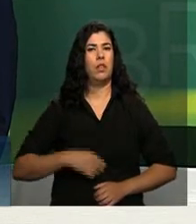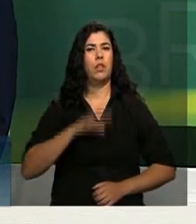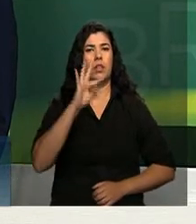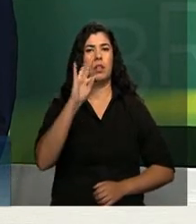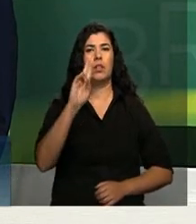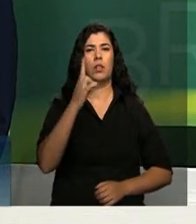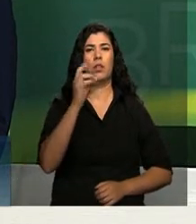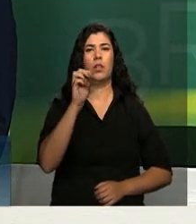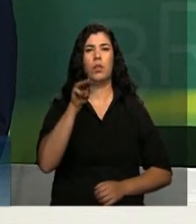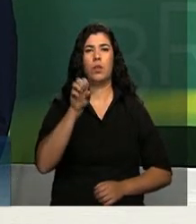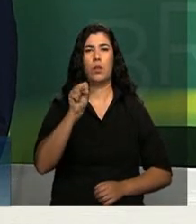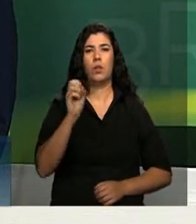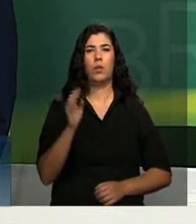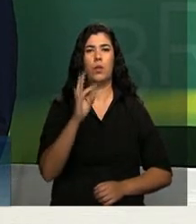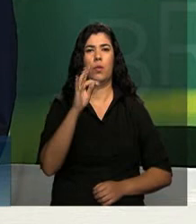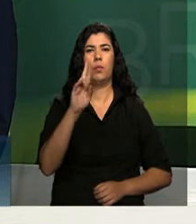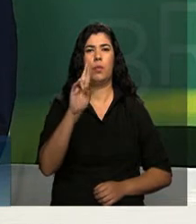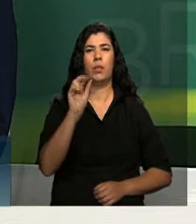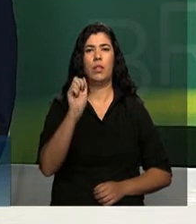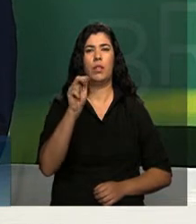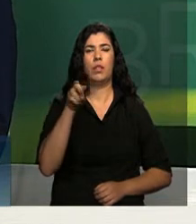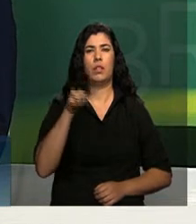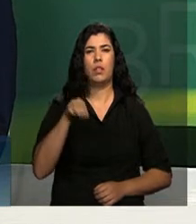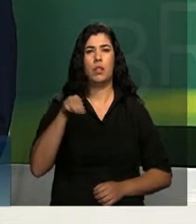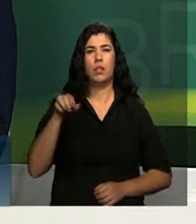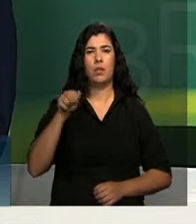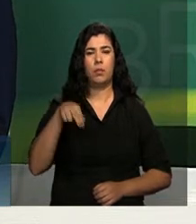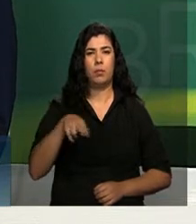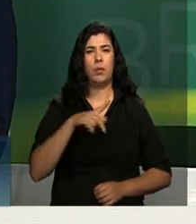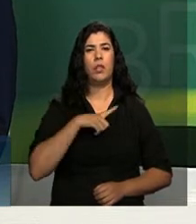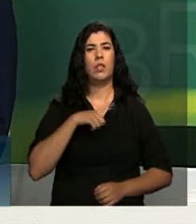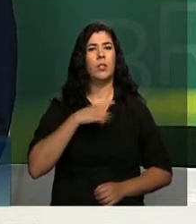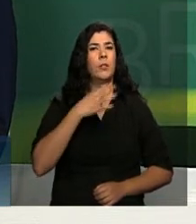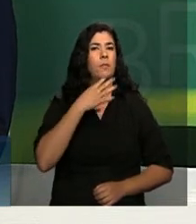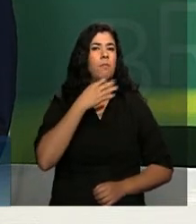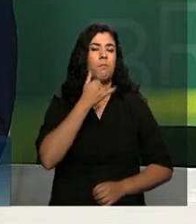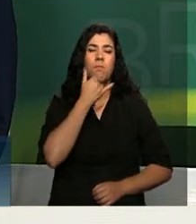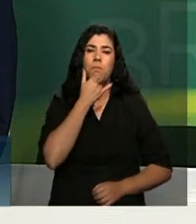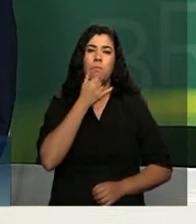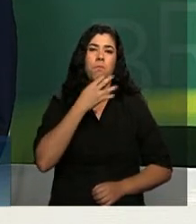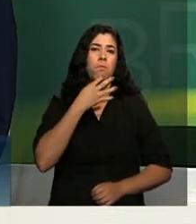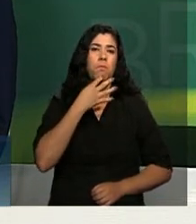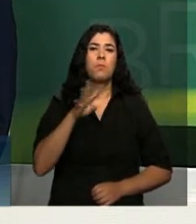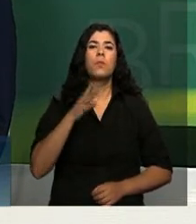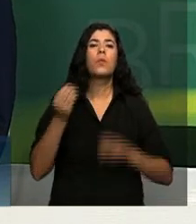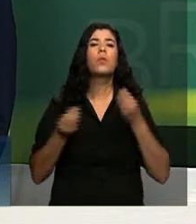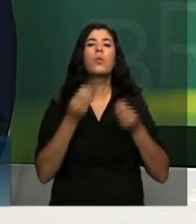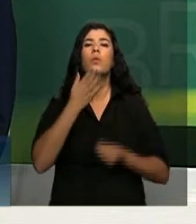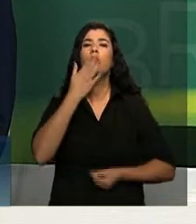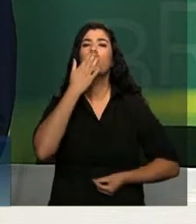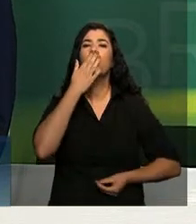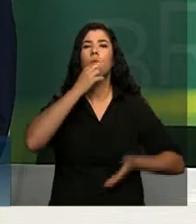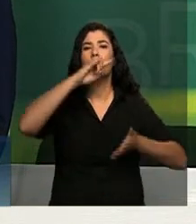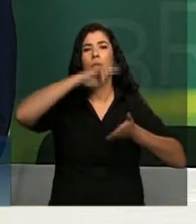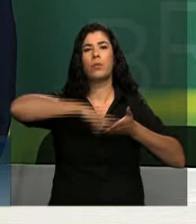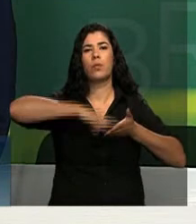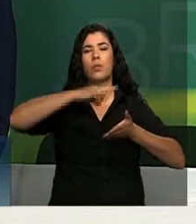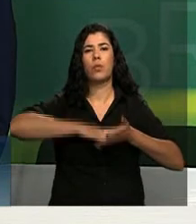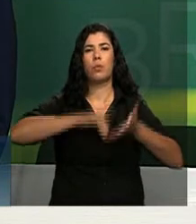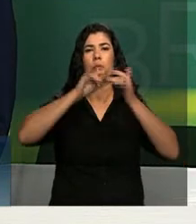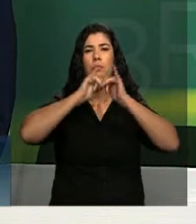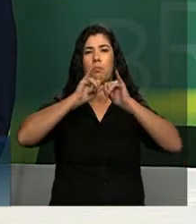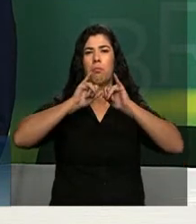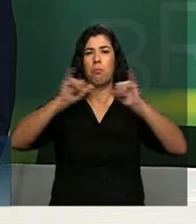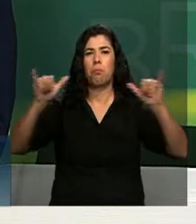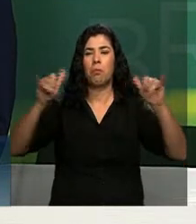tive uma excelente relação. não tomei conhecimento do documento, não acho que